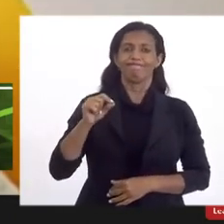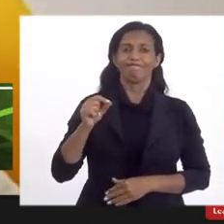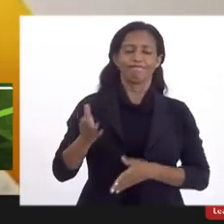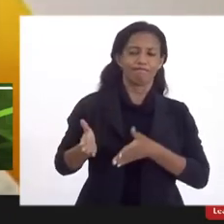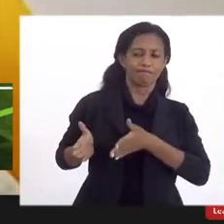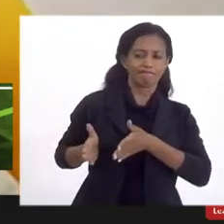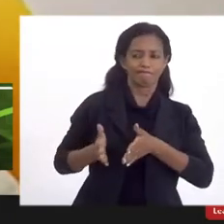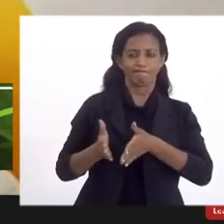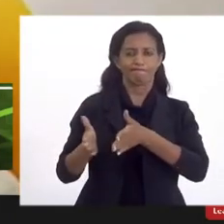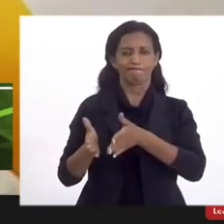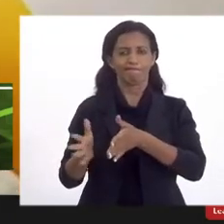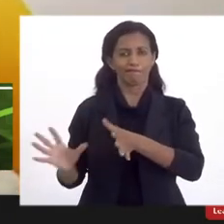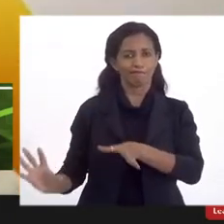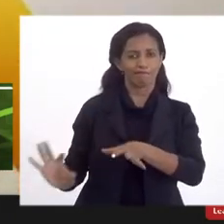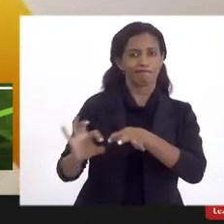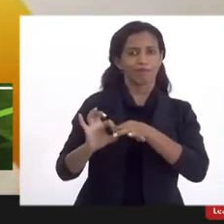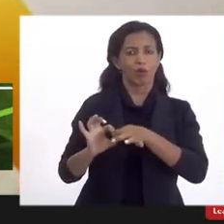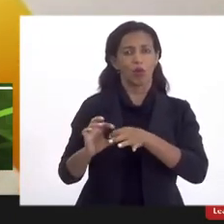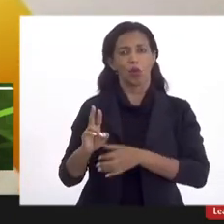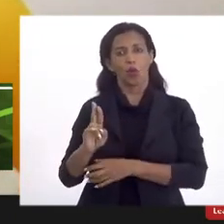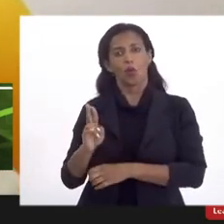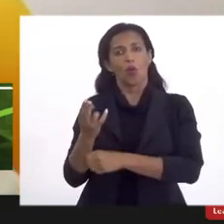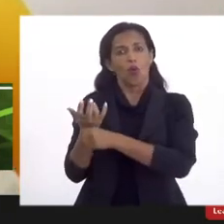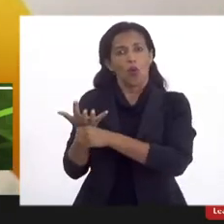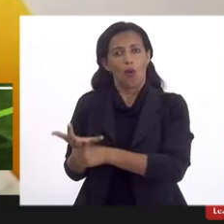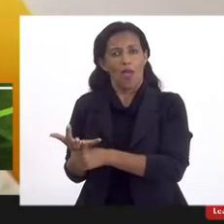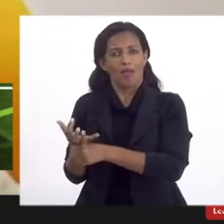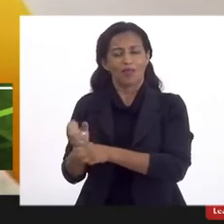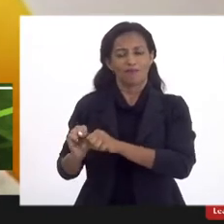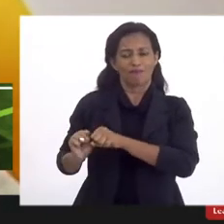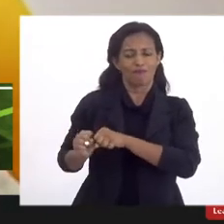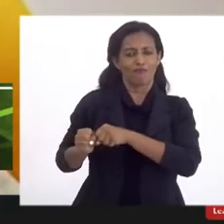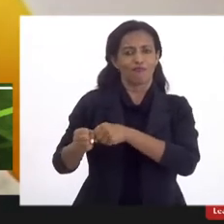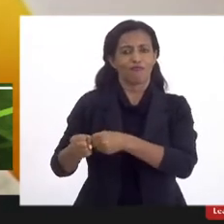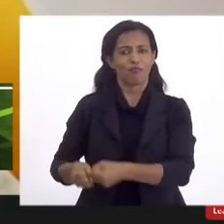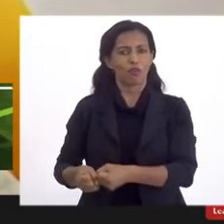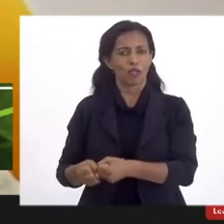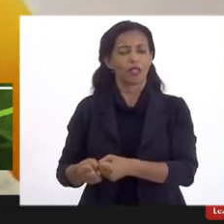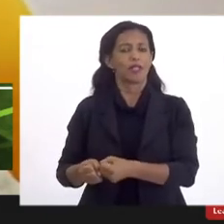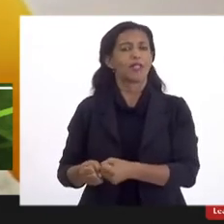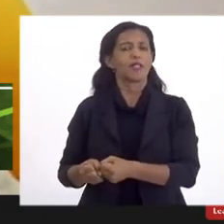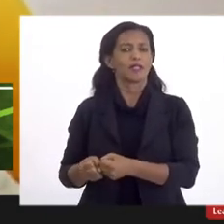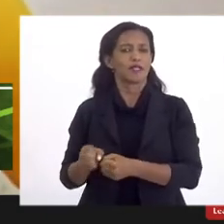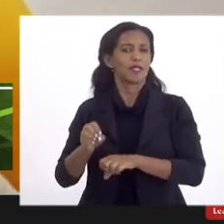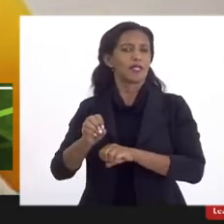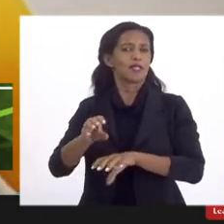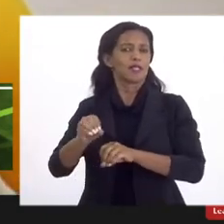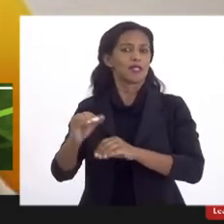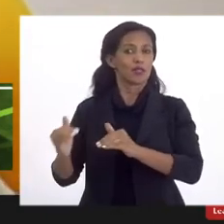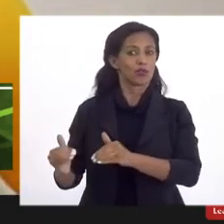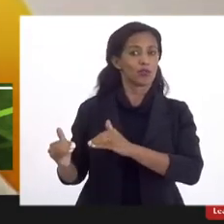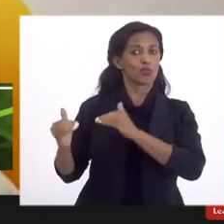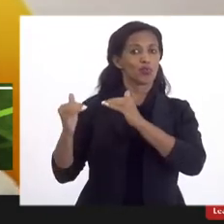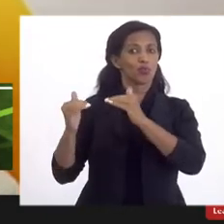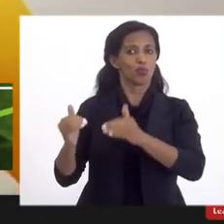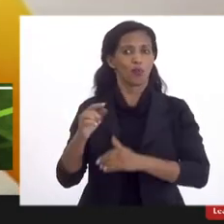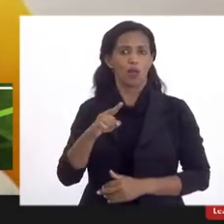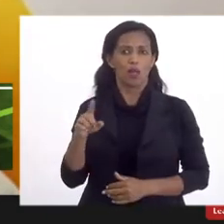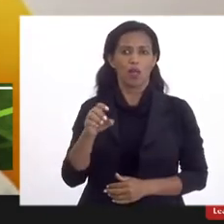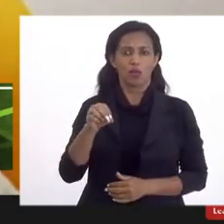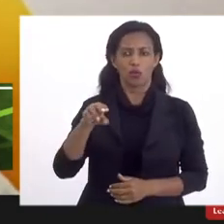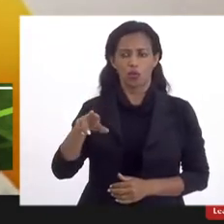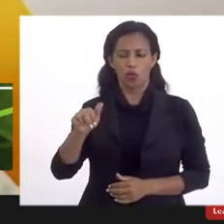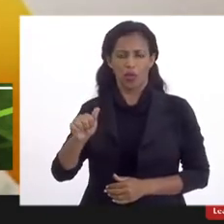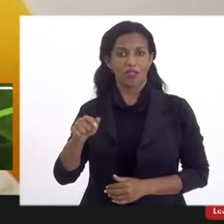caminho da incorporação com a UERJ como forma de fortalecer essa presença do ensino superior na Zona Oeste. Esse debate envolveu toda a